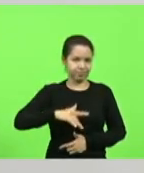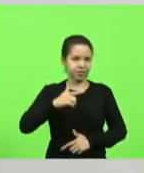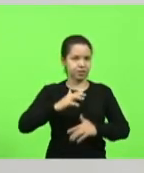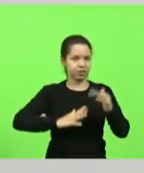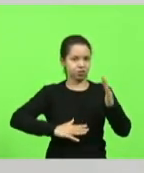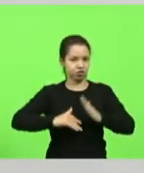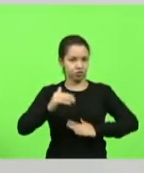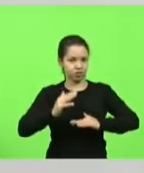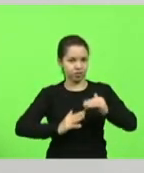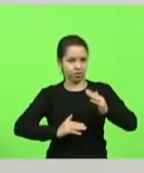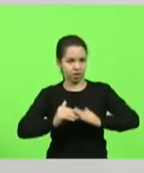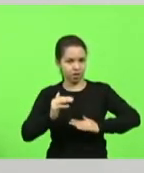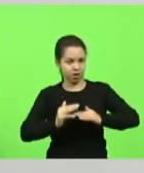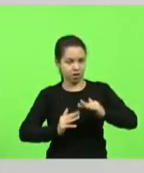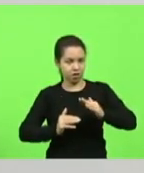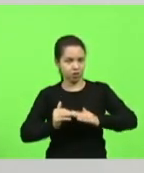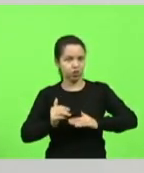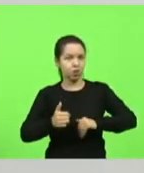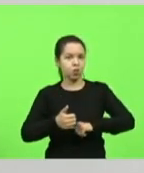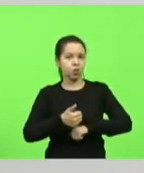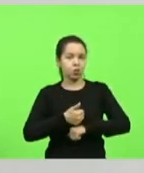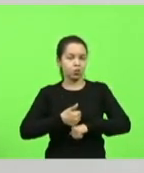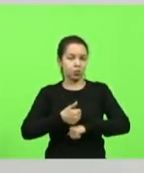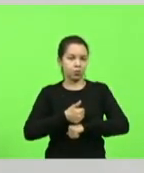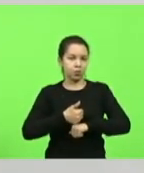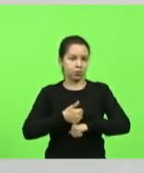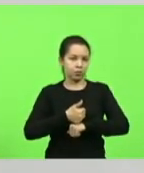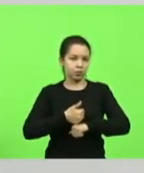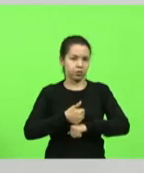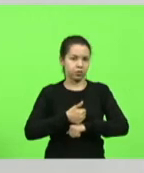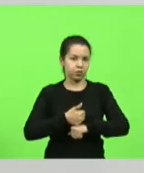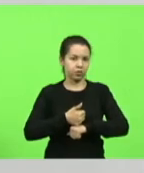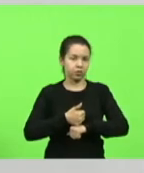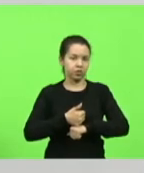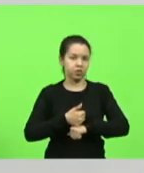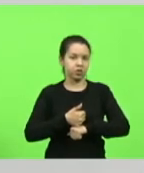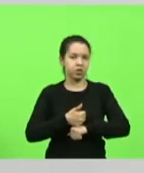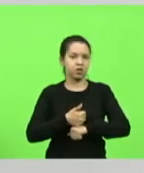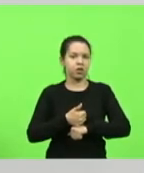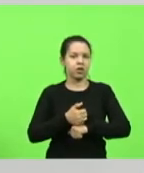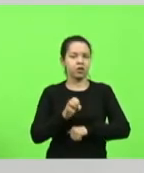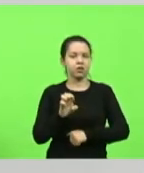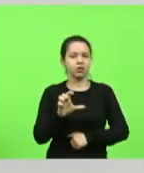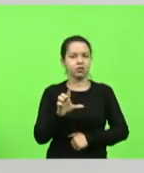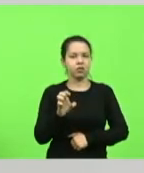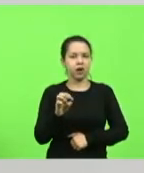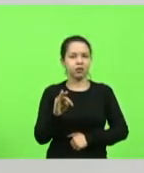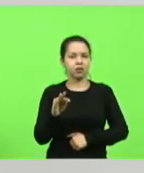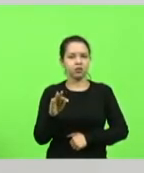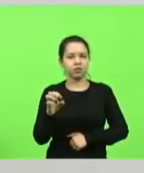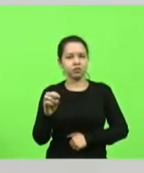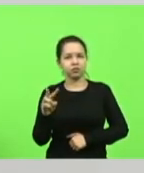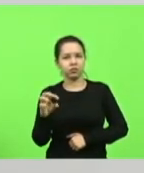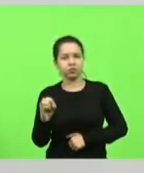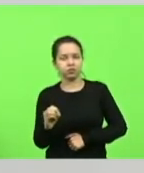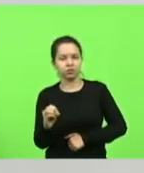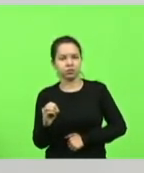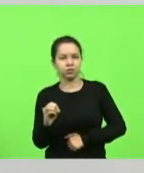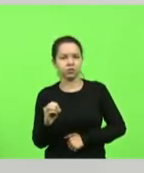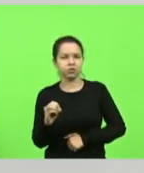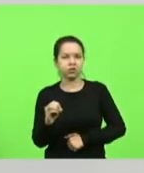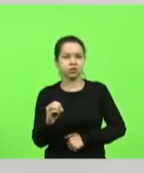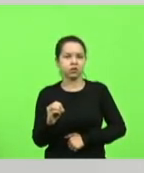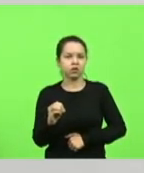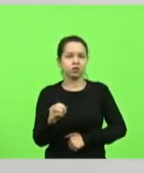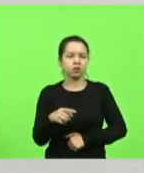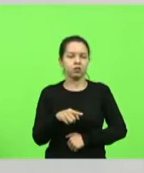dos cargos principalmente eletivos mas mais que isso em contato com a população no dia a